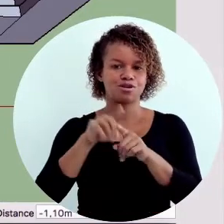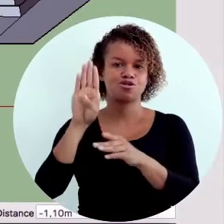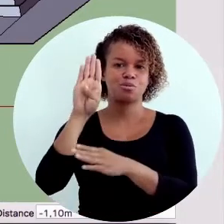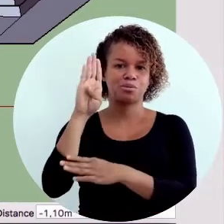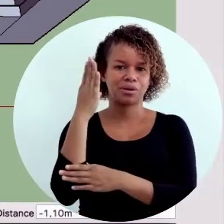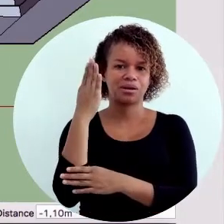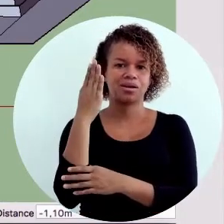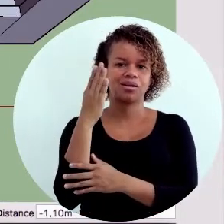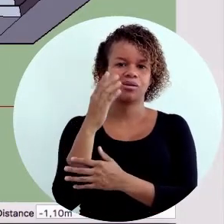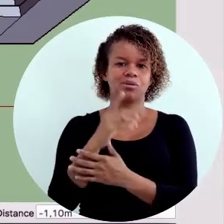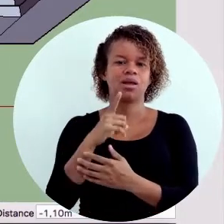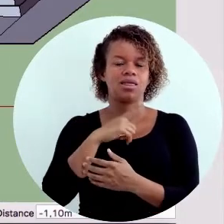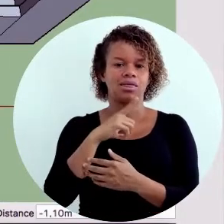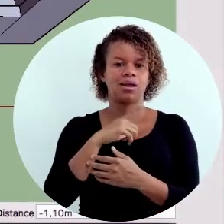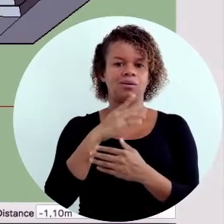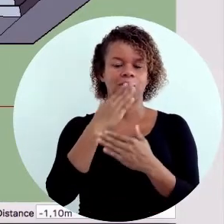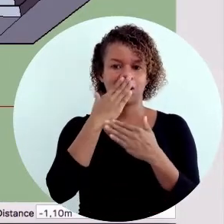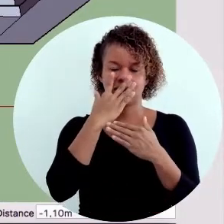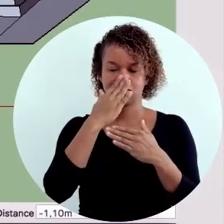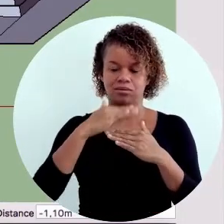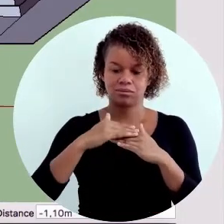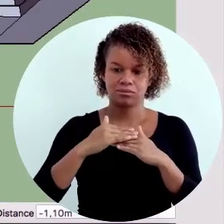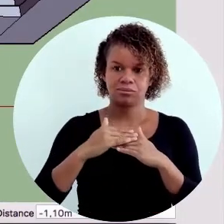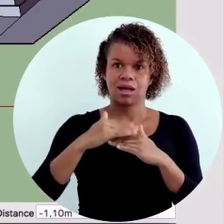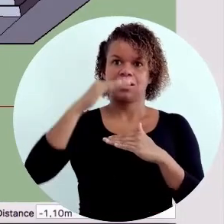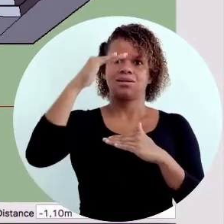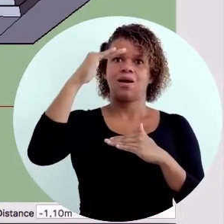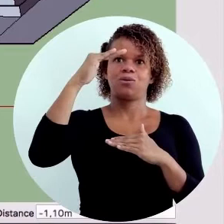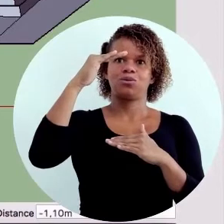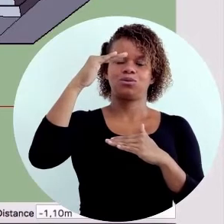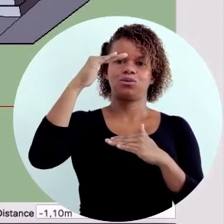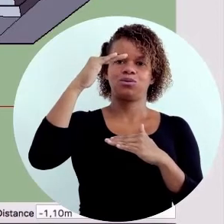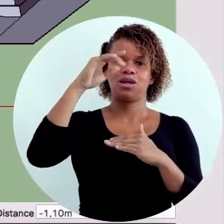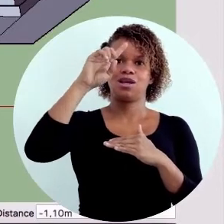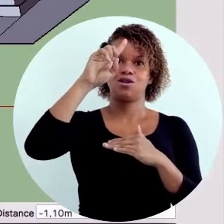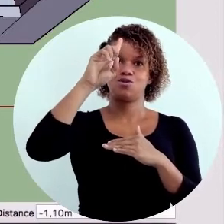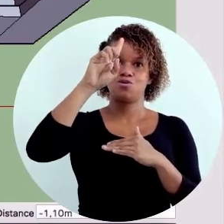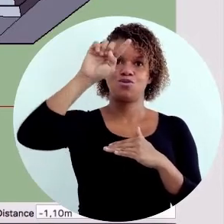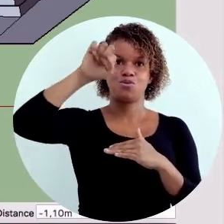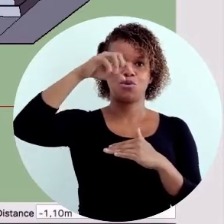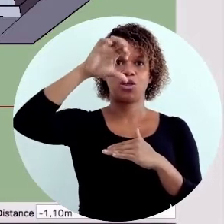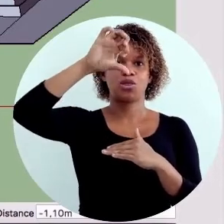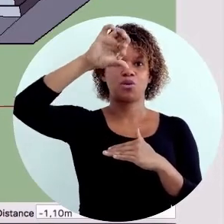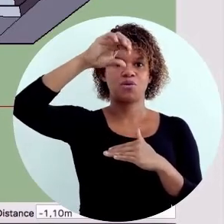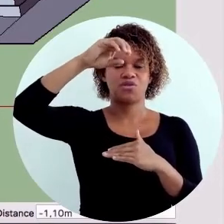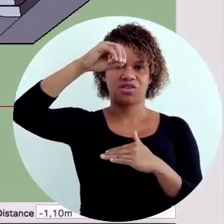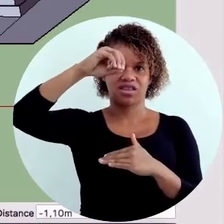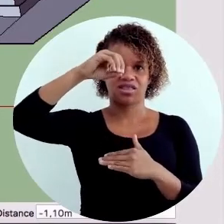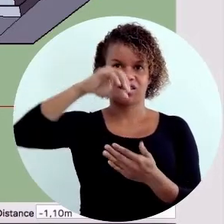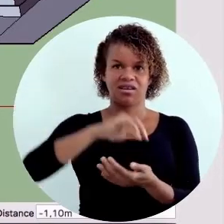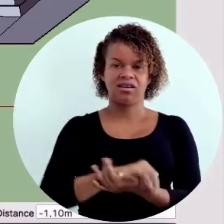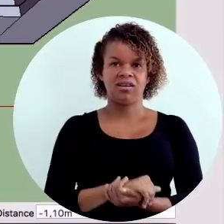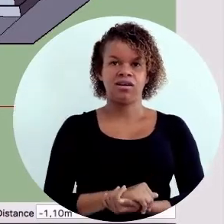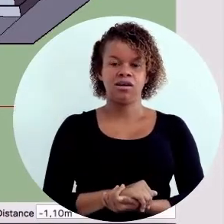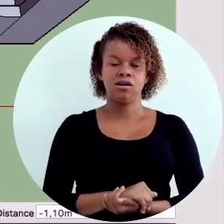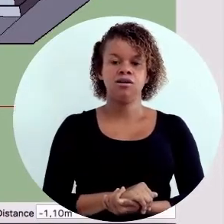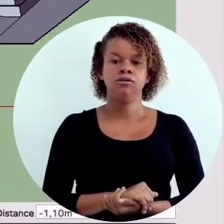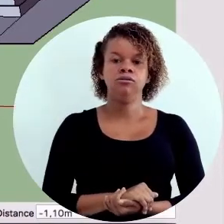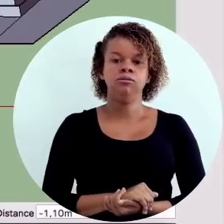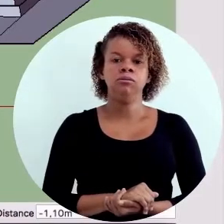E no caso do banheiro, eu tenho um peitorio mais alto, na altura de 1,90.